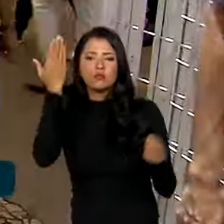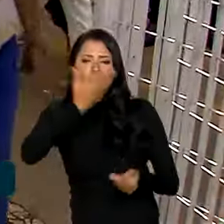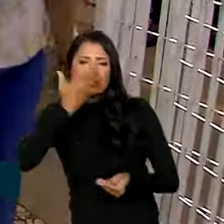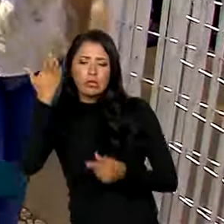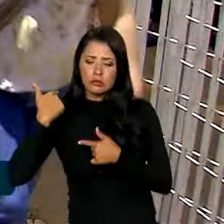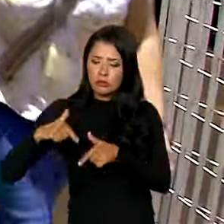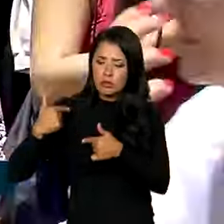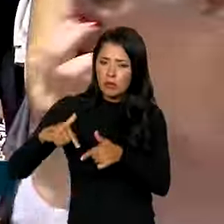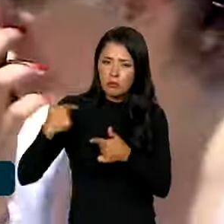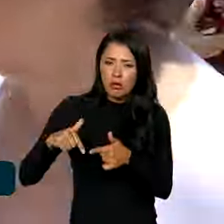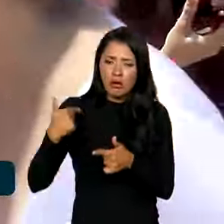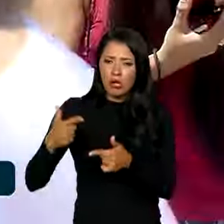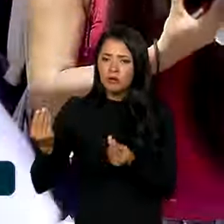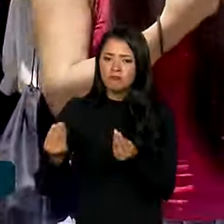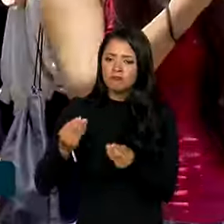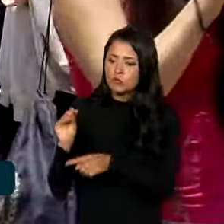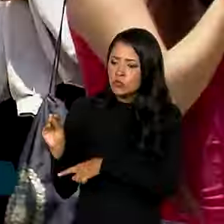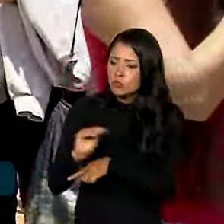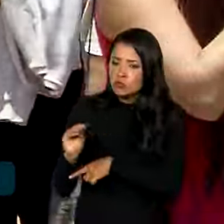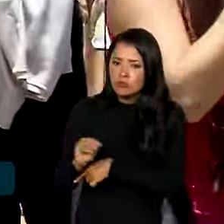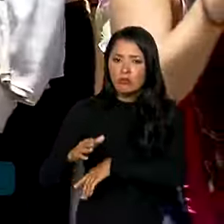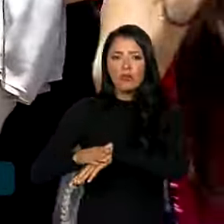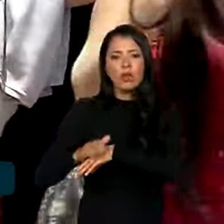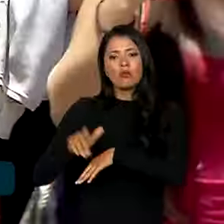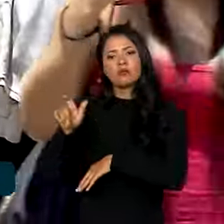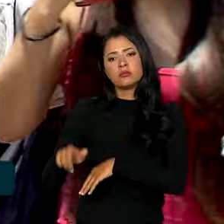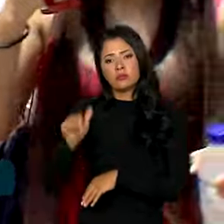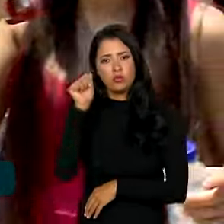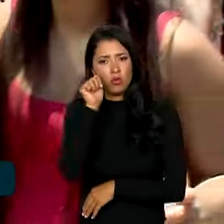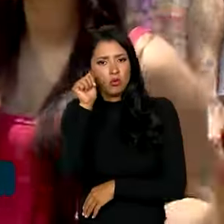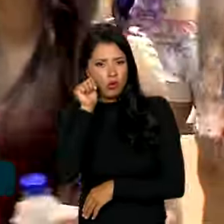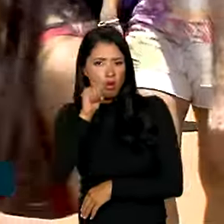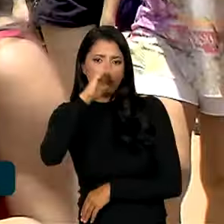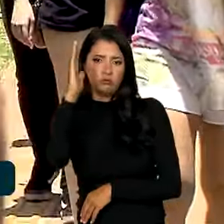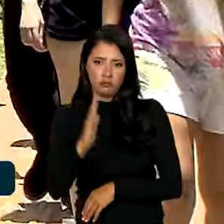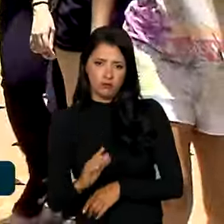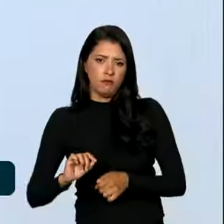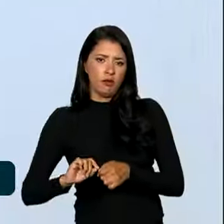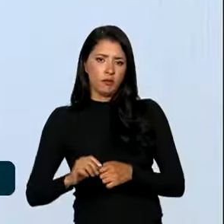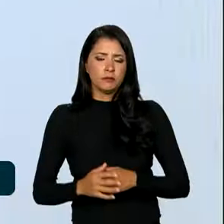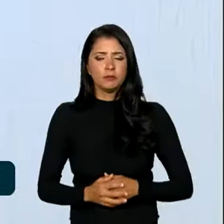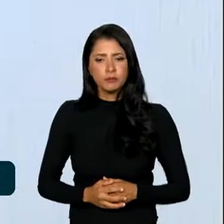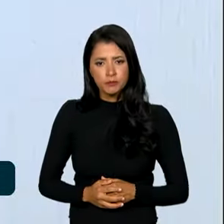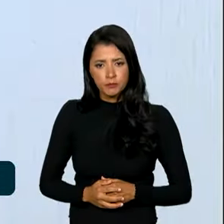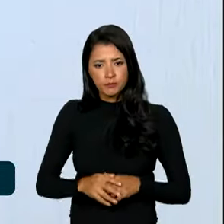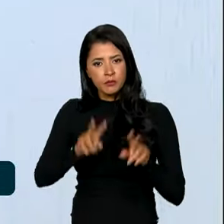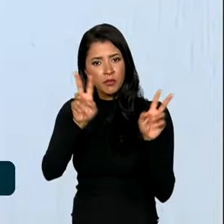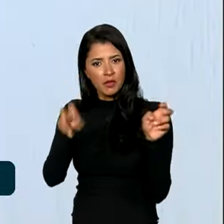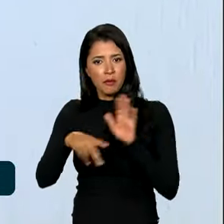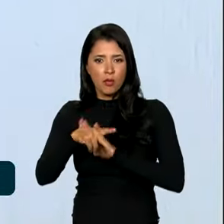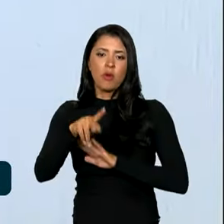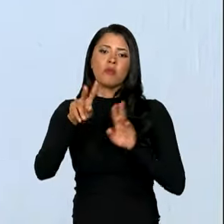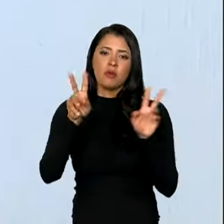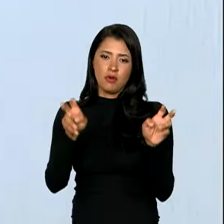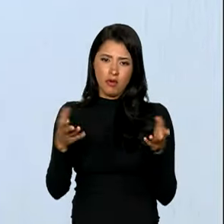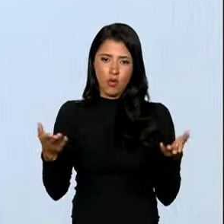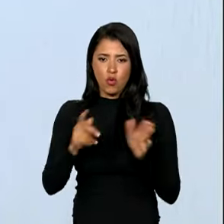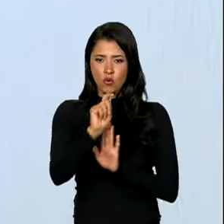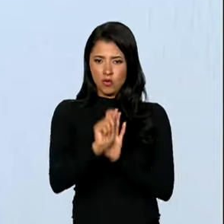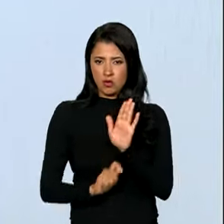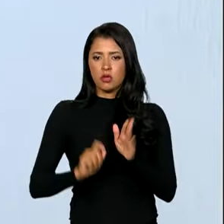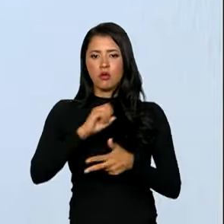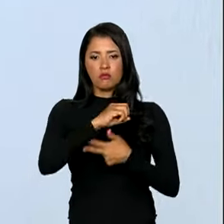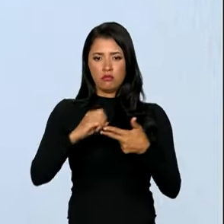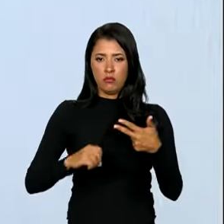invisibilidade do trabalho de cuidado realizado pela mulher no Brasil. O tema da redação do Enem desse ano